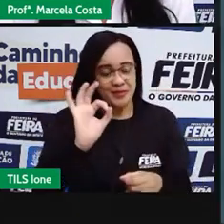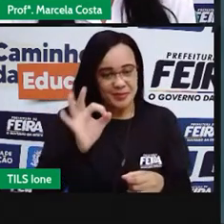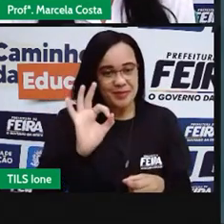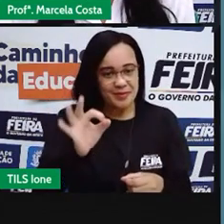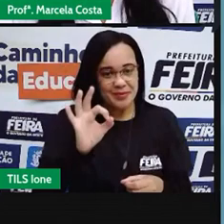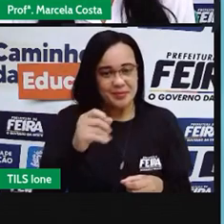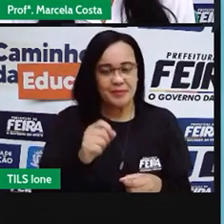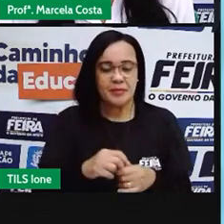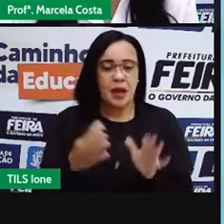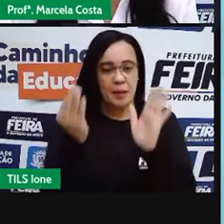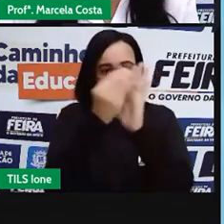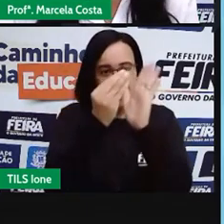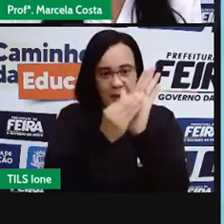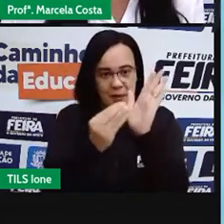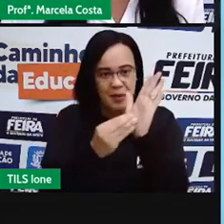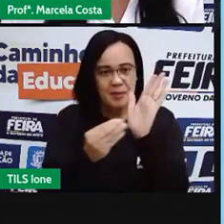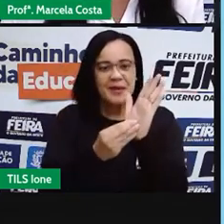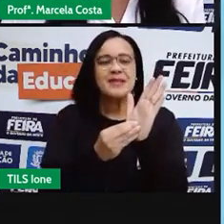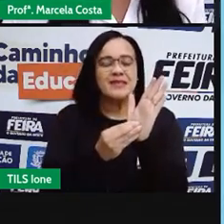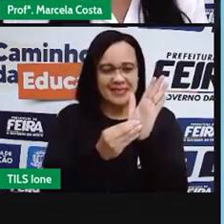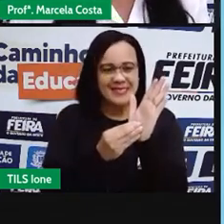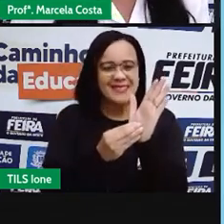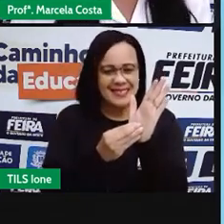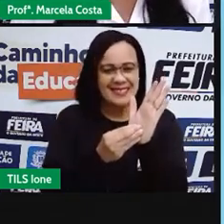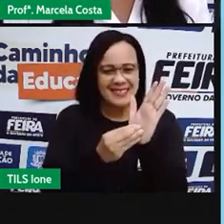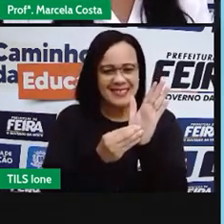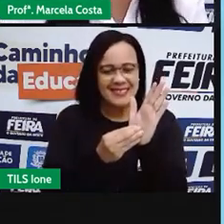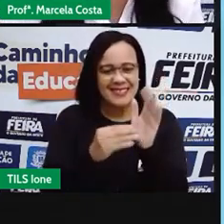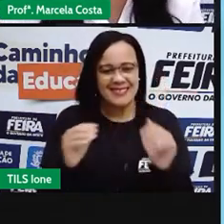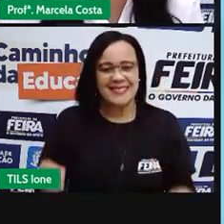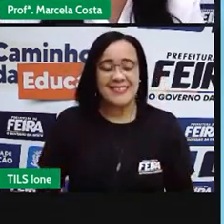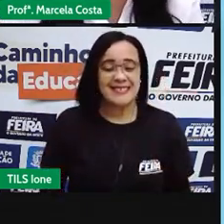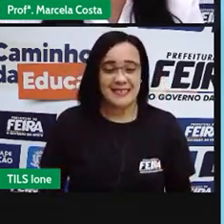colocando ali a alternativa certa.